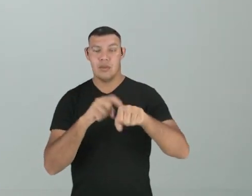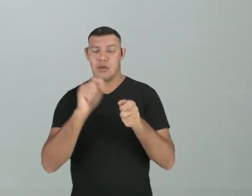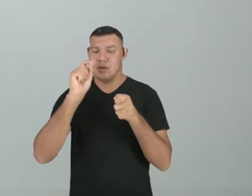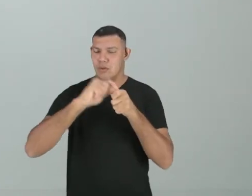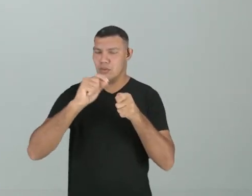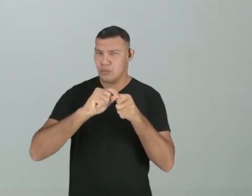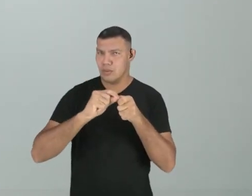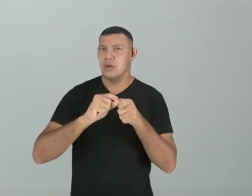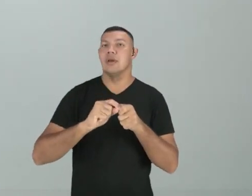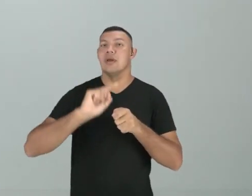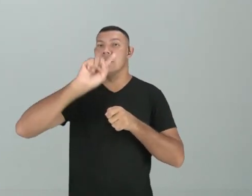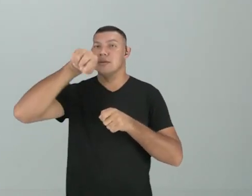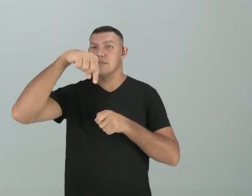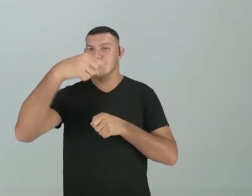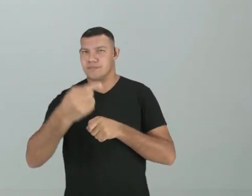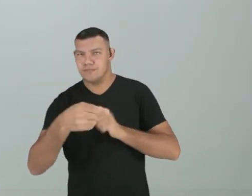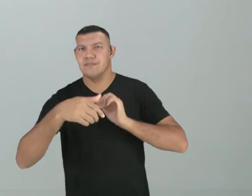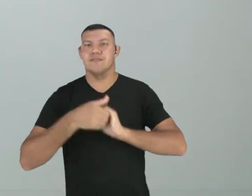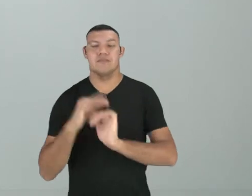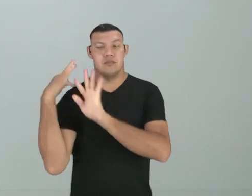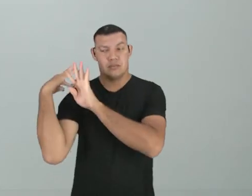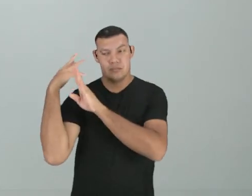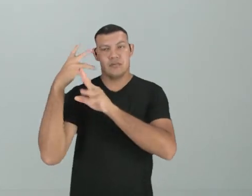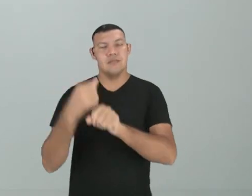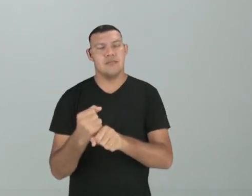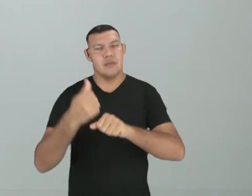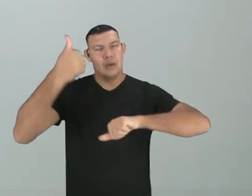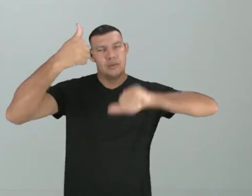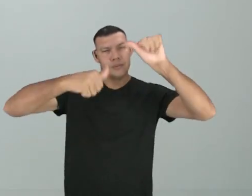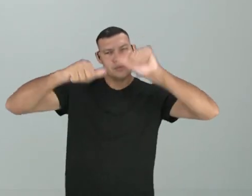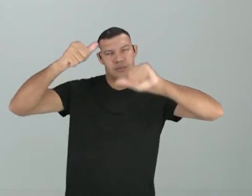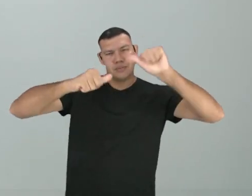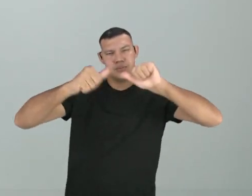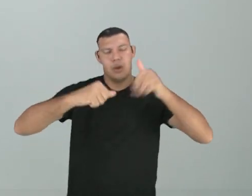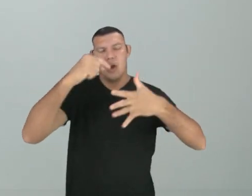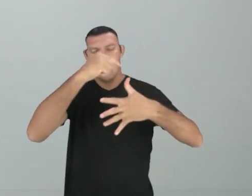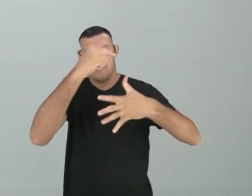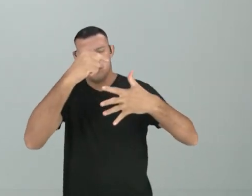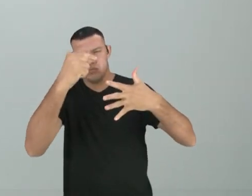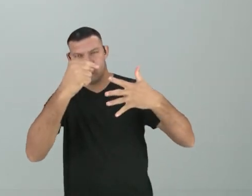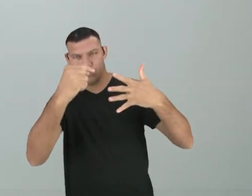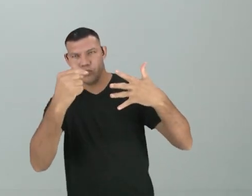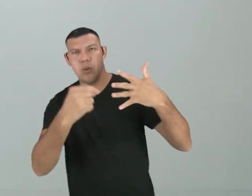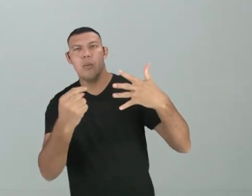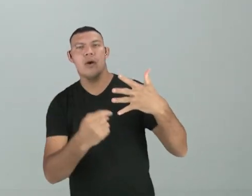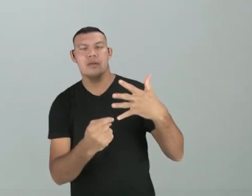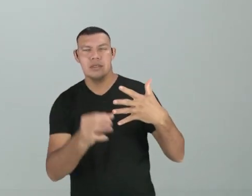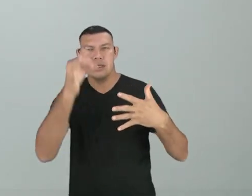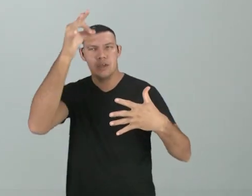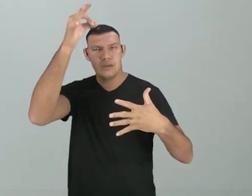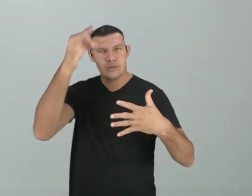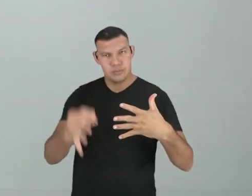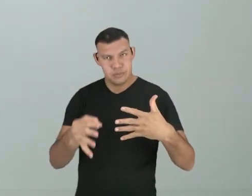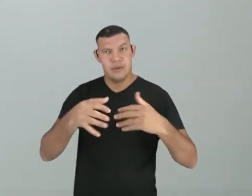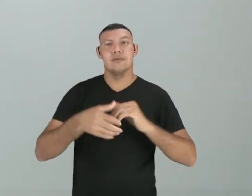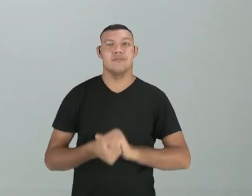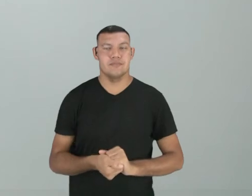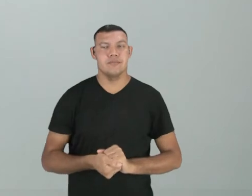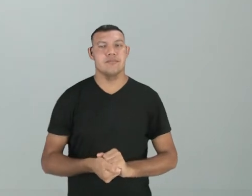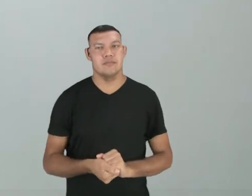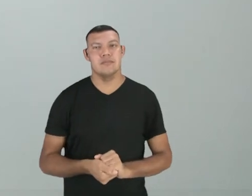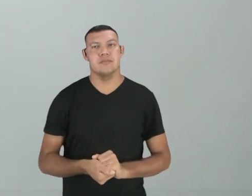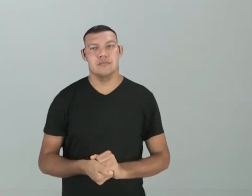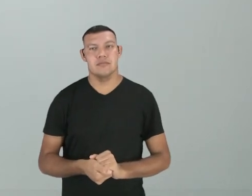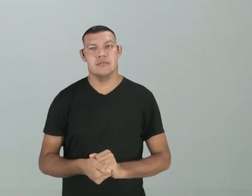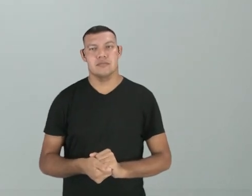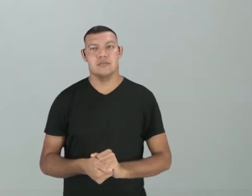produção e após a produção, na revisão, analisem todos esses passos, se realmente vocês seguiram e se